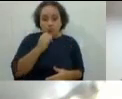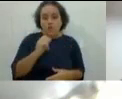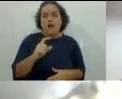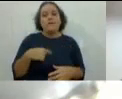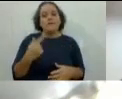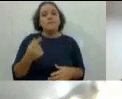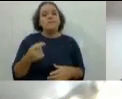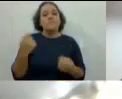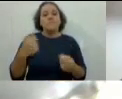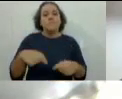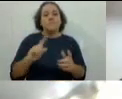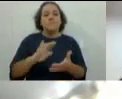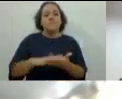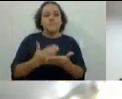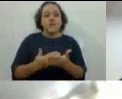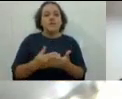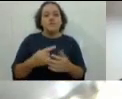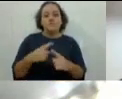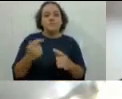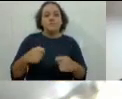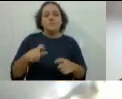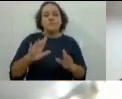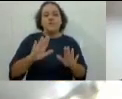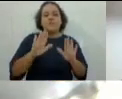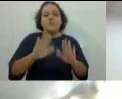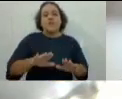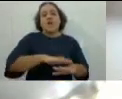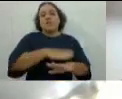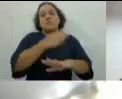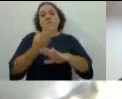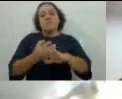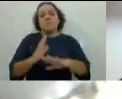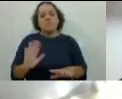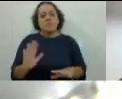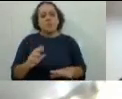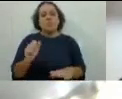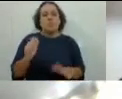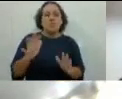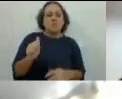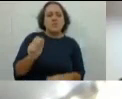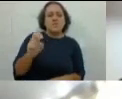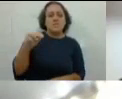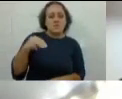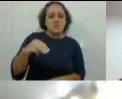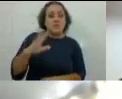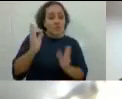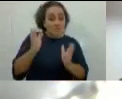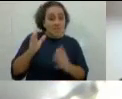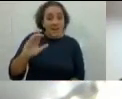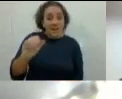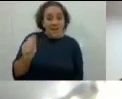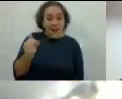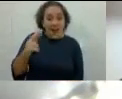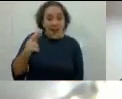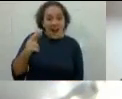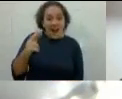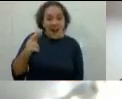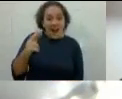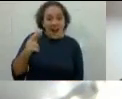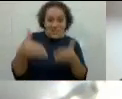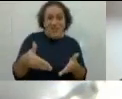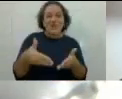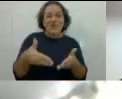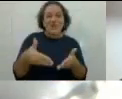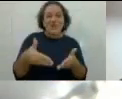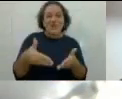mesmo, né? Não precisa ficar o tempo todo. Vamos dar só mais uns 15 minutos, ver se chega alguém. Carlos está, inclusive, focando.